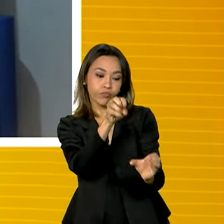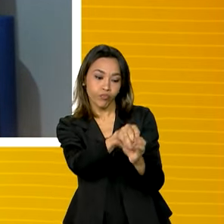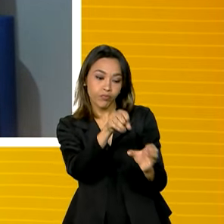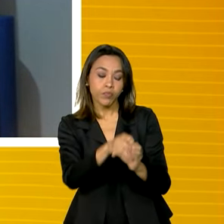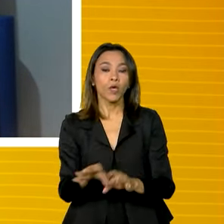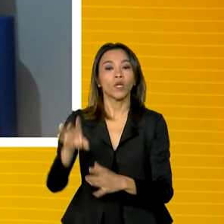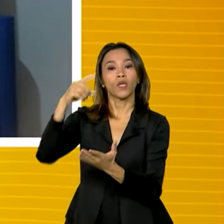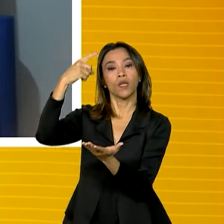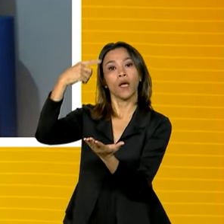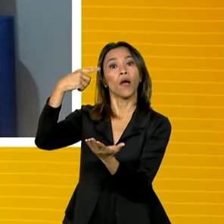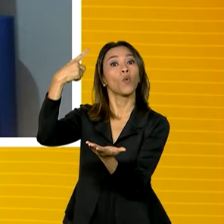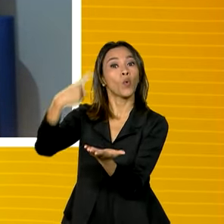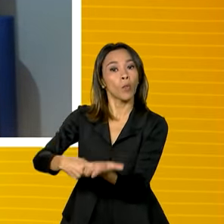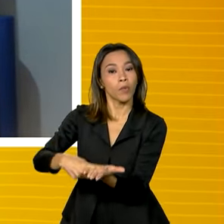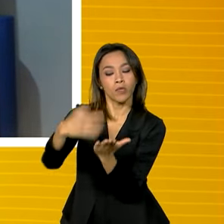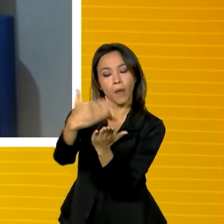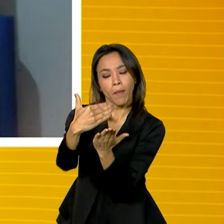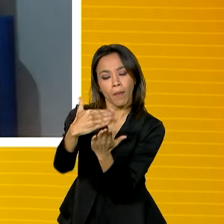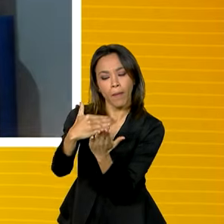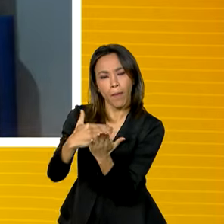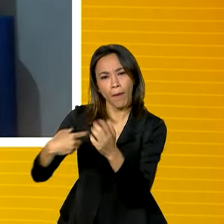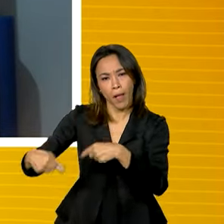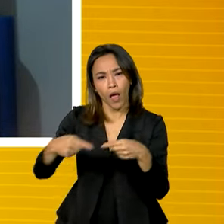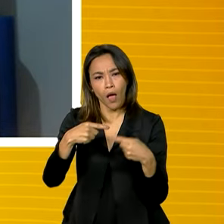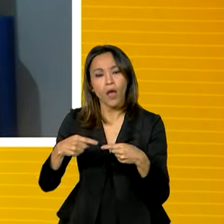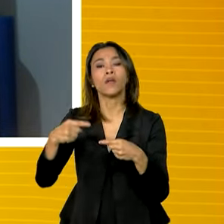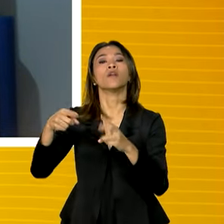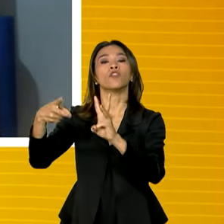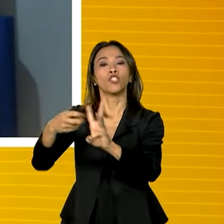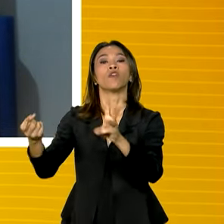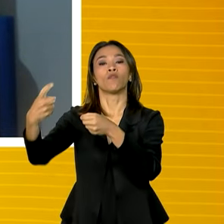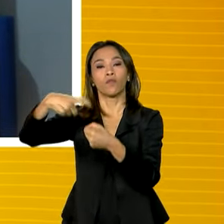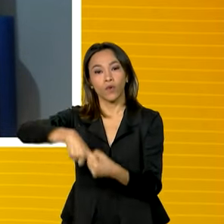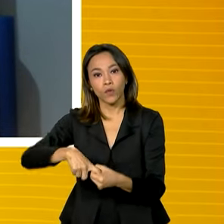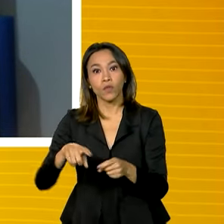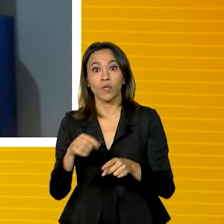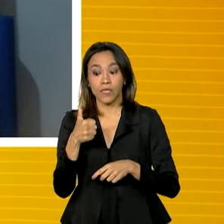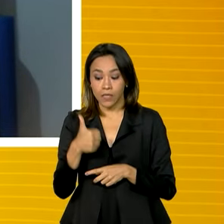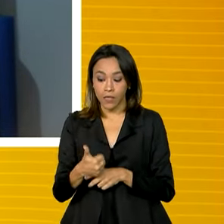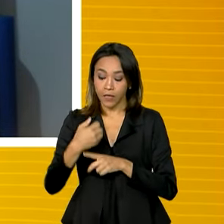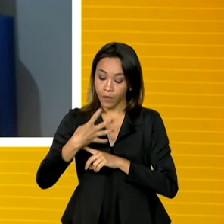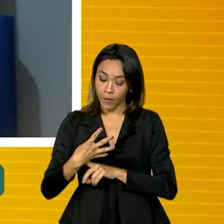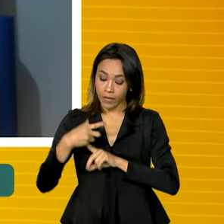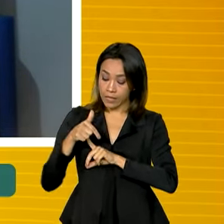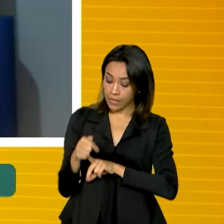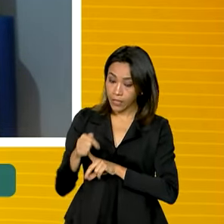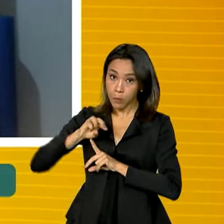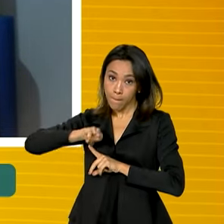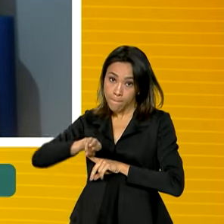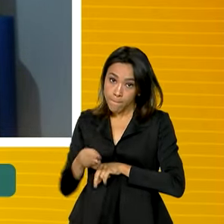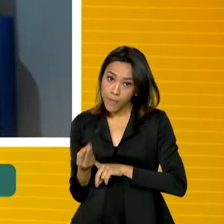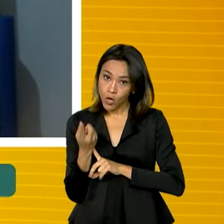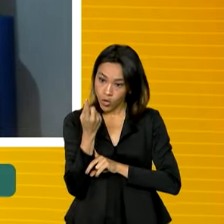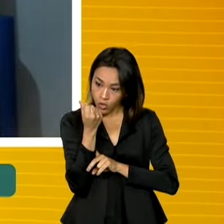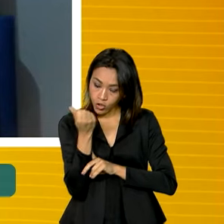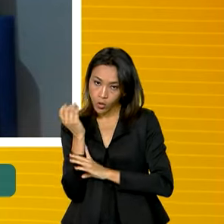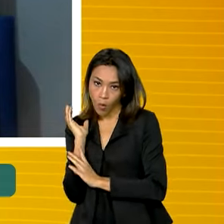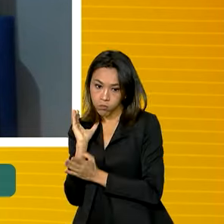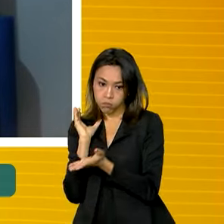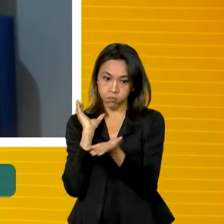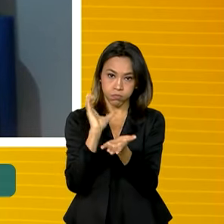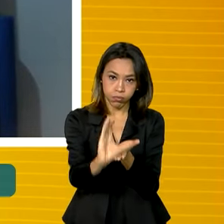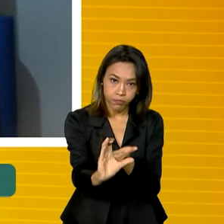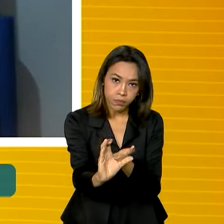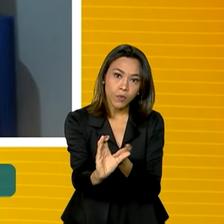também foi retomada. Nós pudemos anunciar 147 milhões de recursos voltados